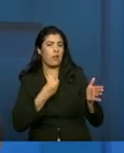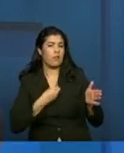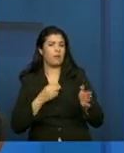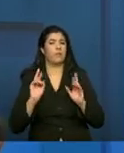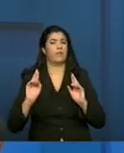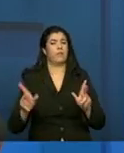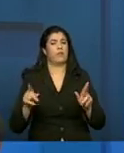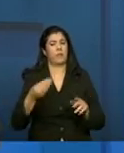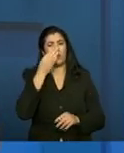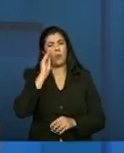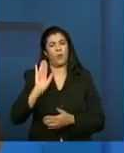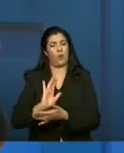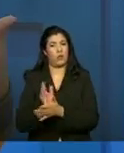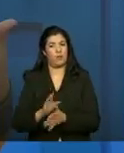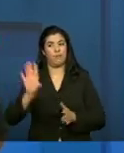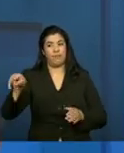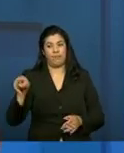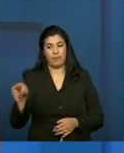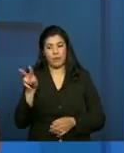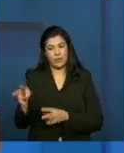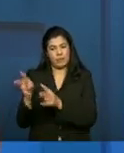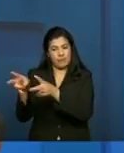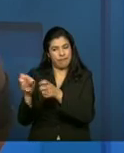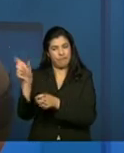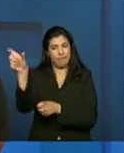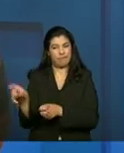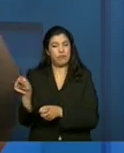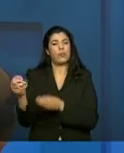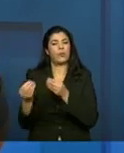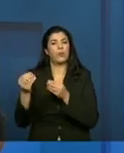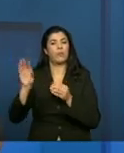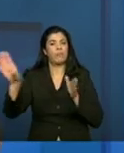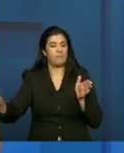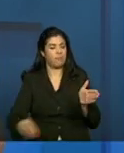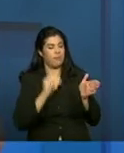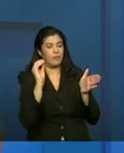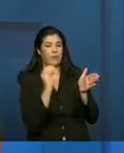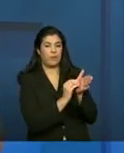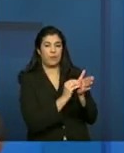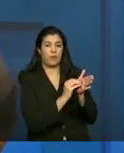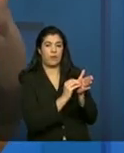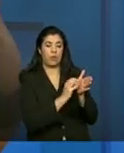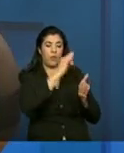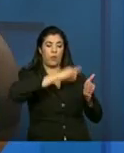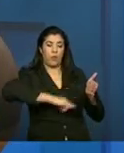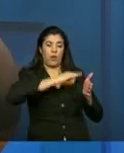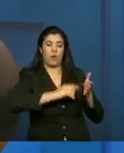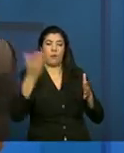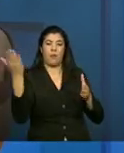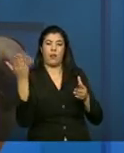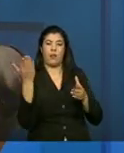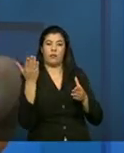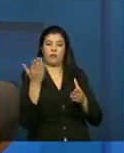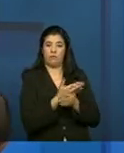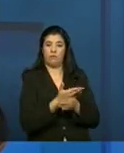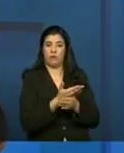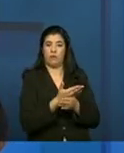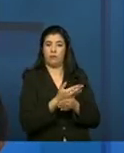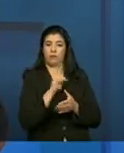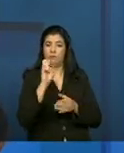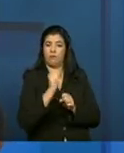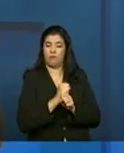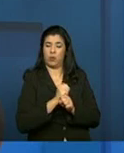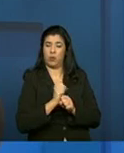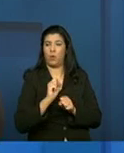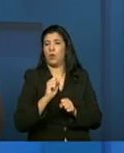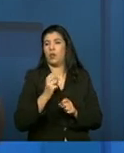isso é necessário que fique guardado durante cinco anos, ou onde se executa